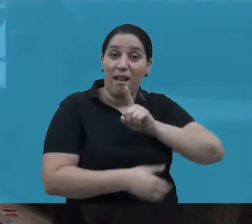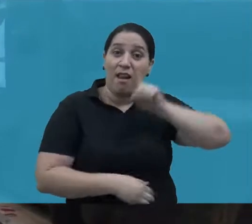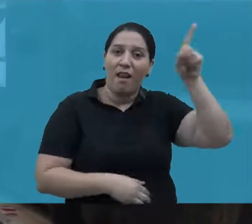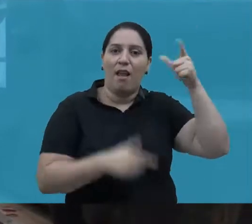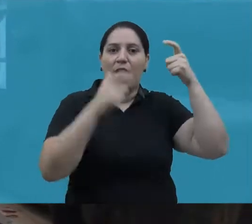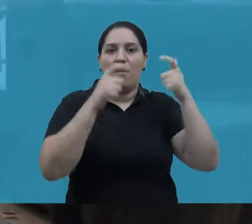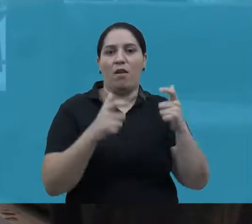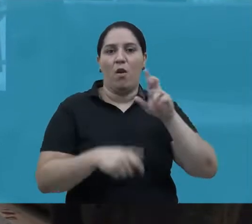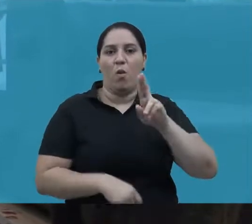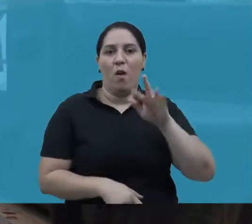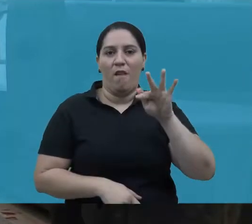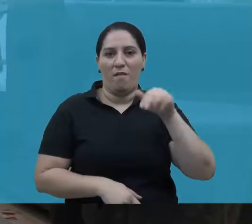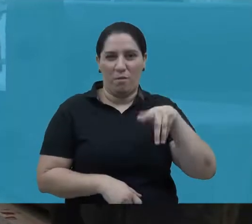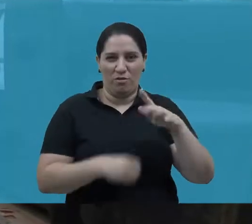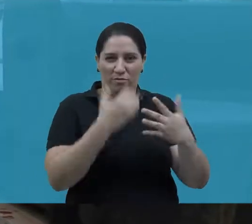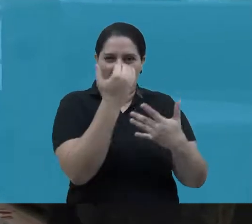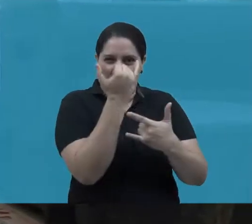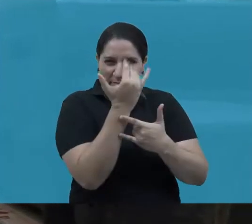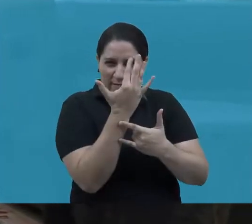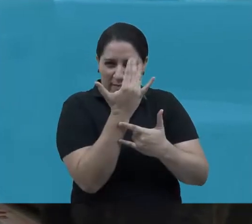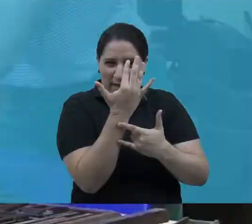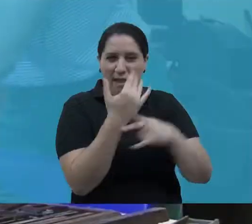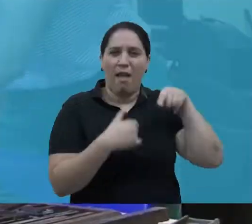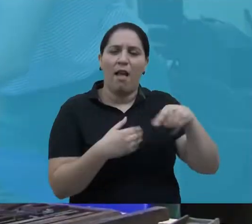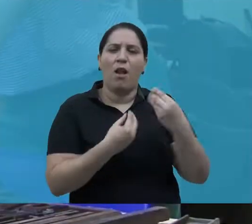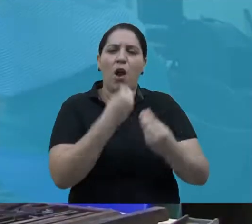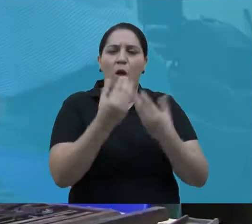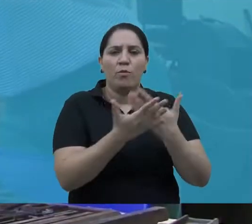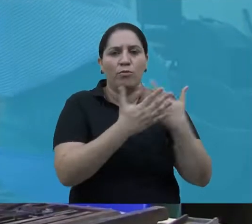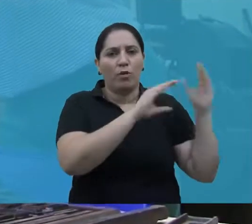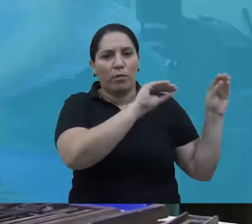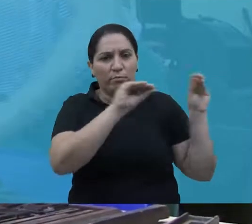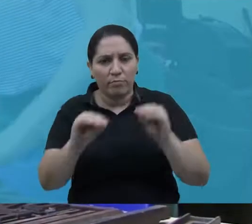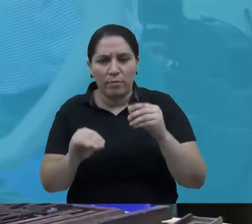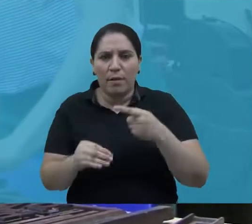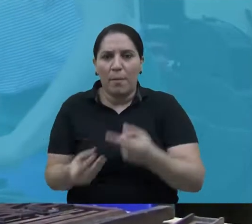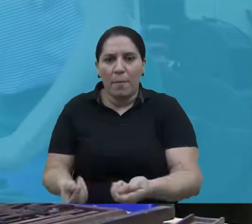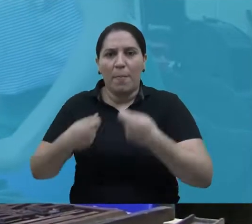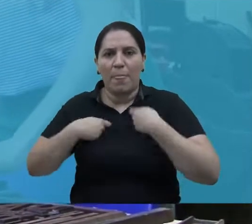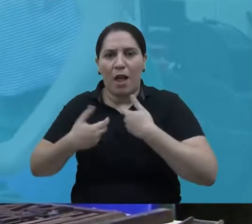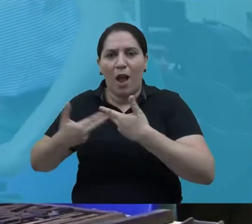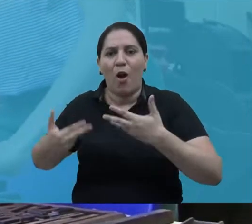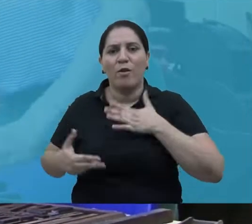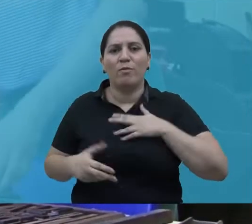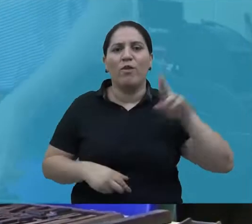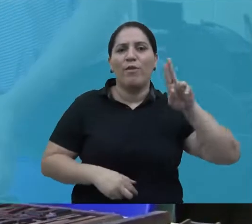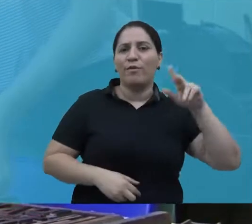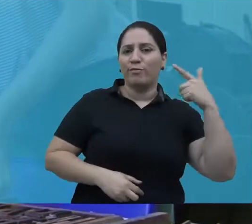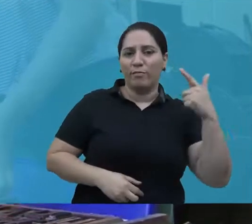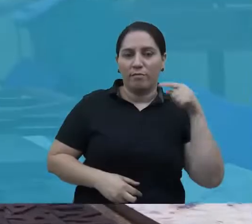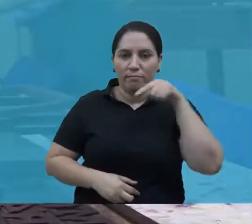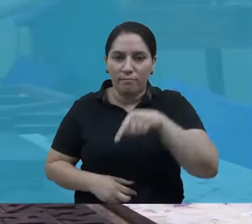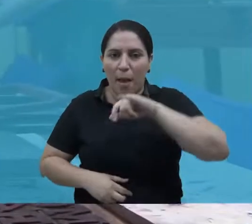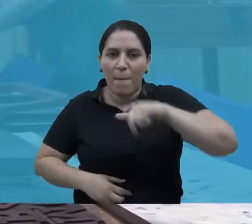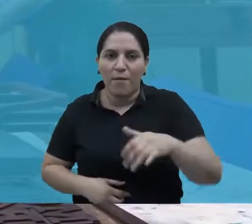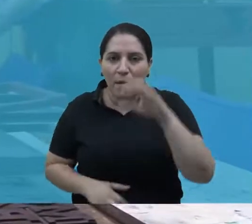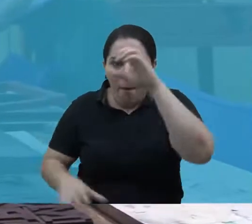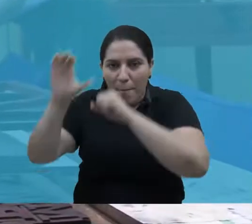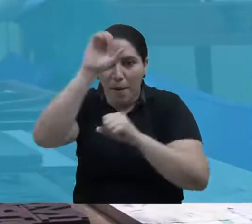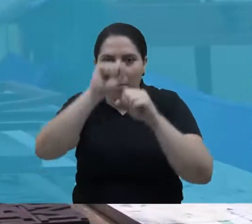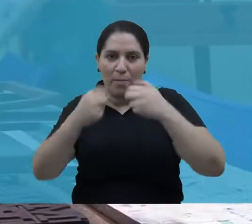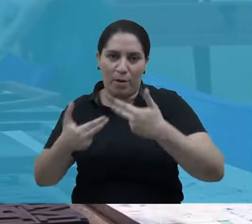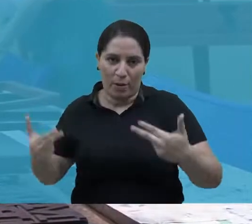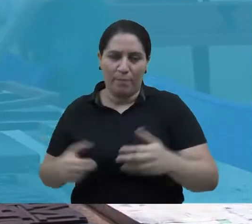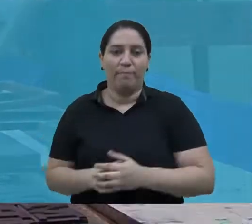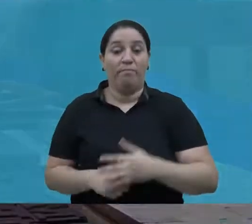estudante de design da Federal de Minas Gerais. A mobilidade acadêmica permite aprofundar conteúdos que não são explorados na